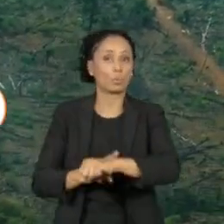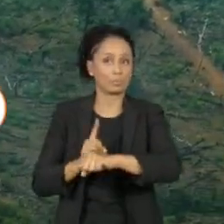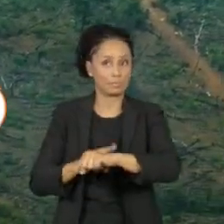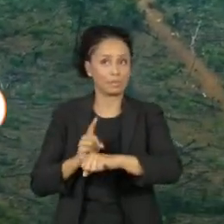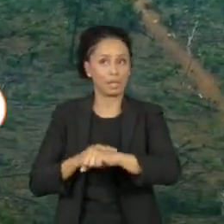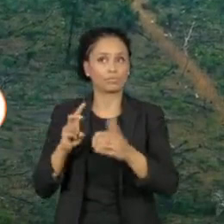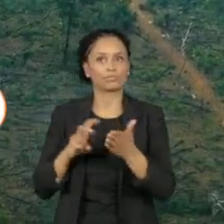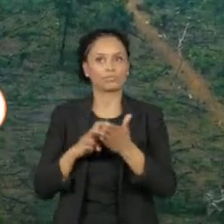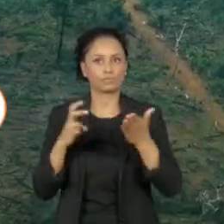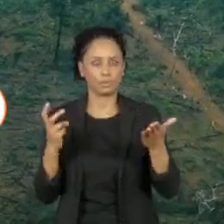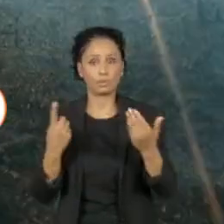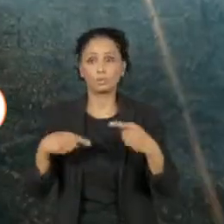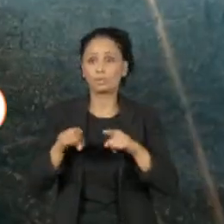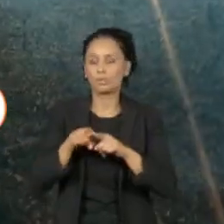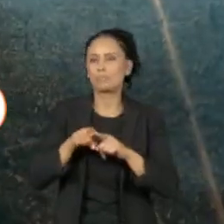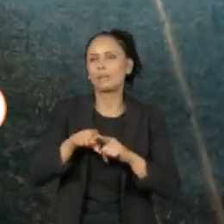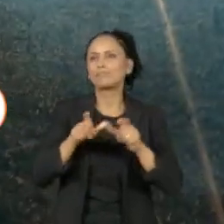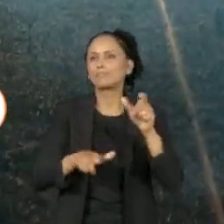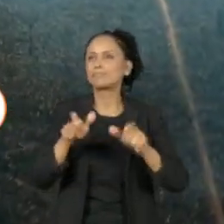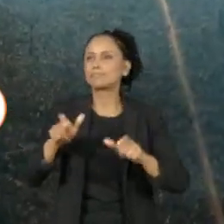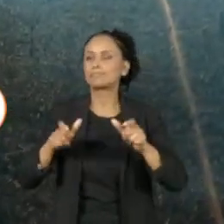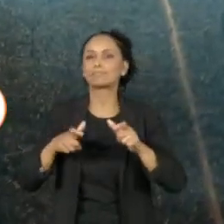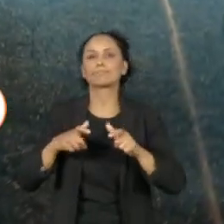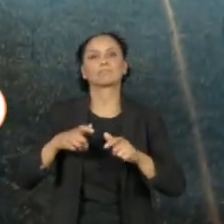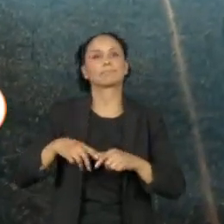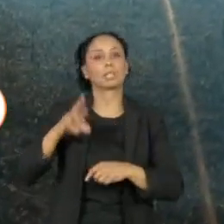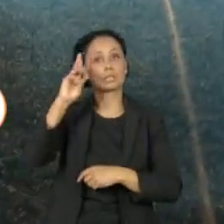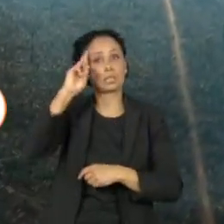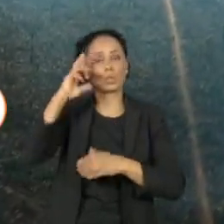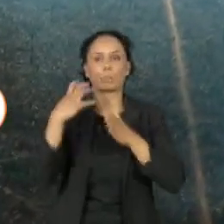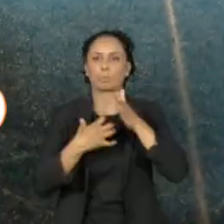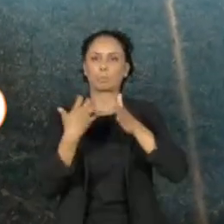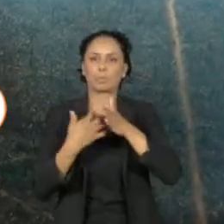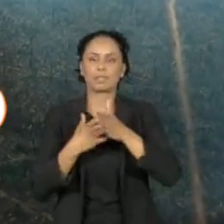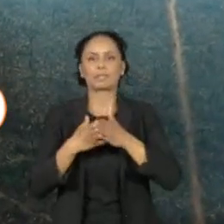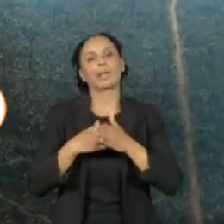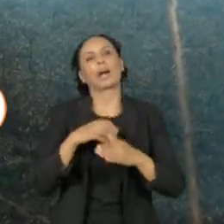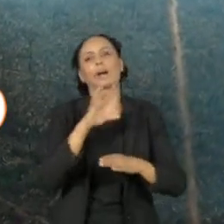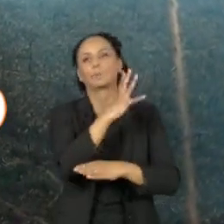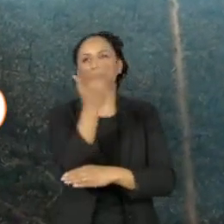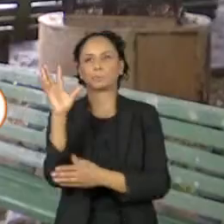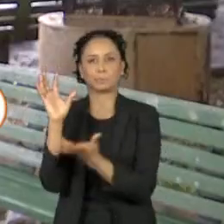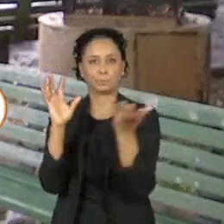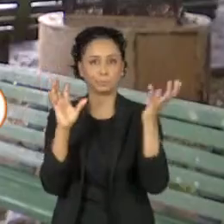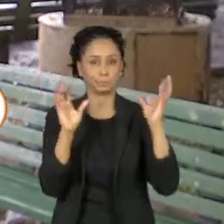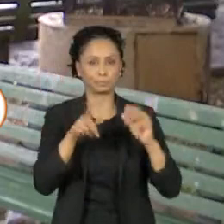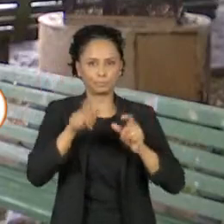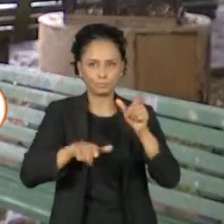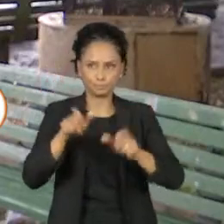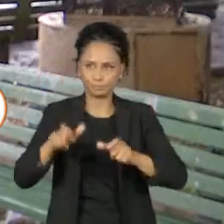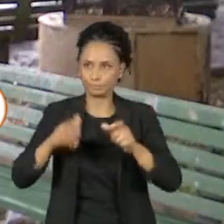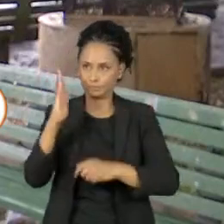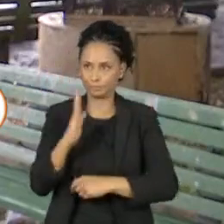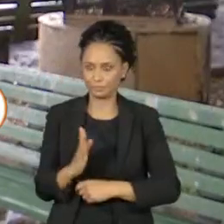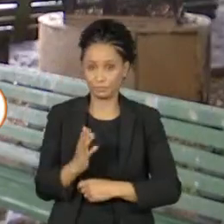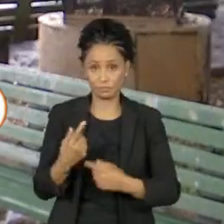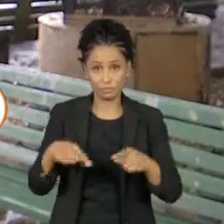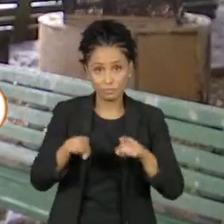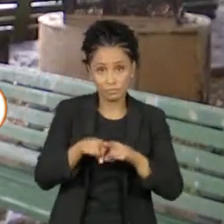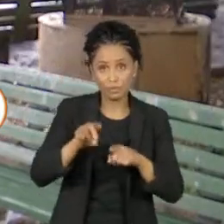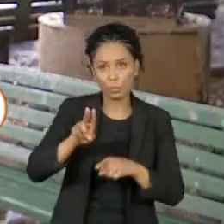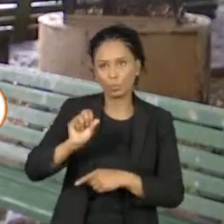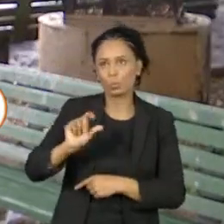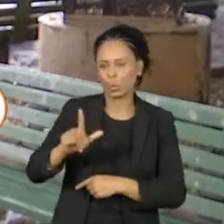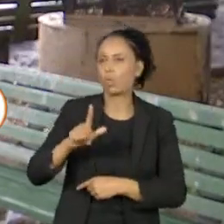e deve contar com a presença de empresários e ambientalistas brasileiros. E hoje pela manhã, o portal UOL publicou uma